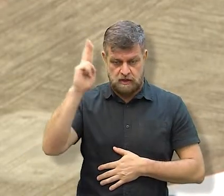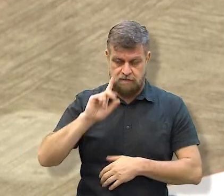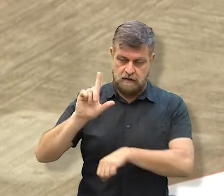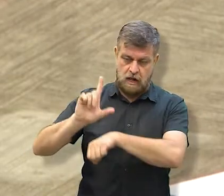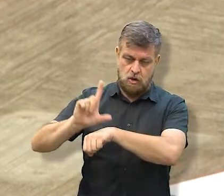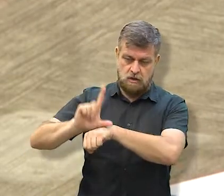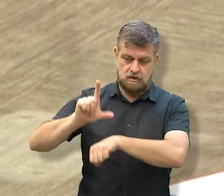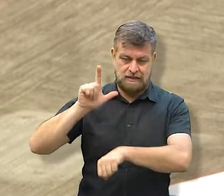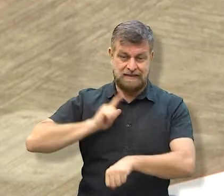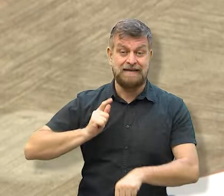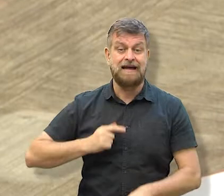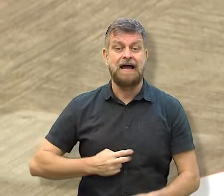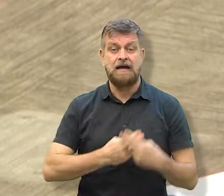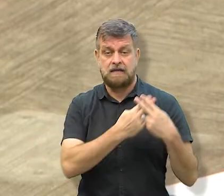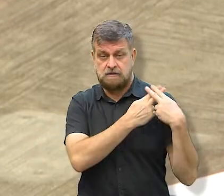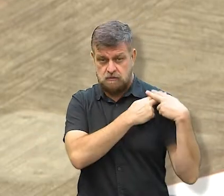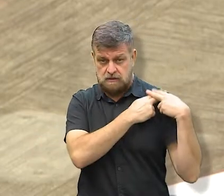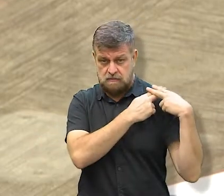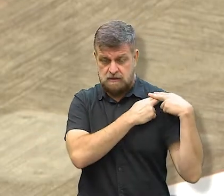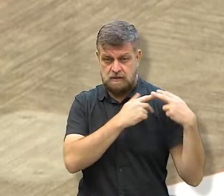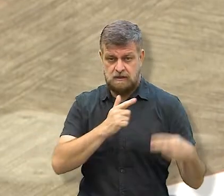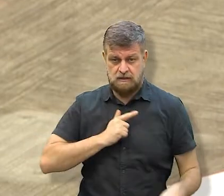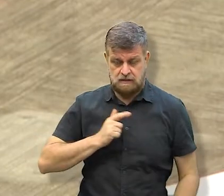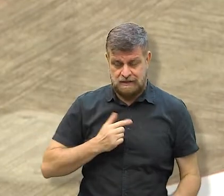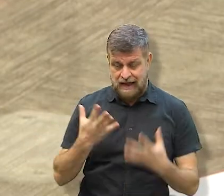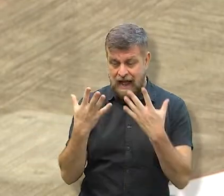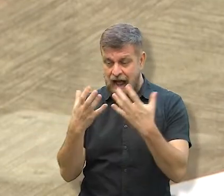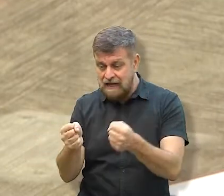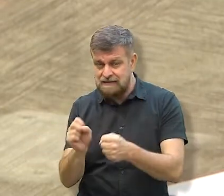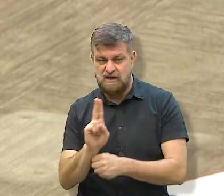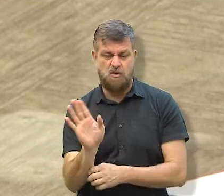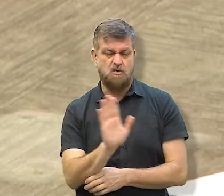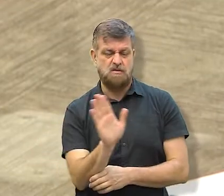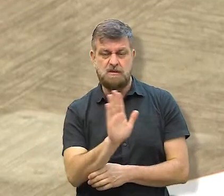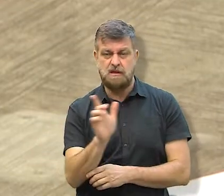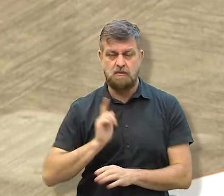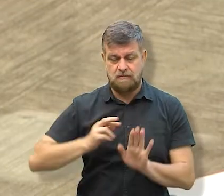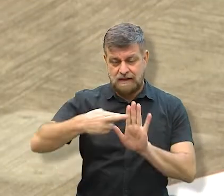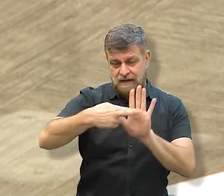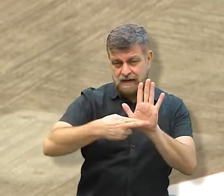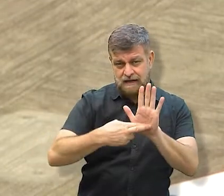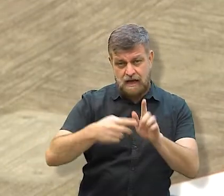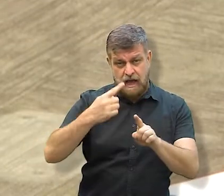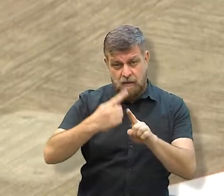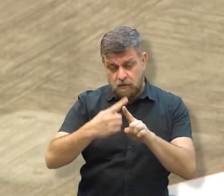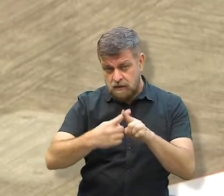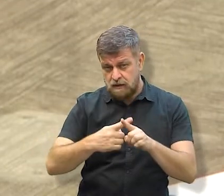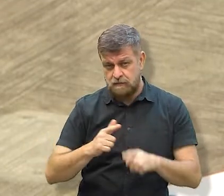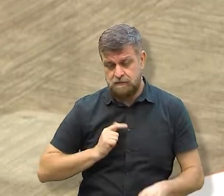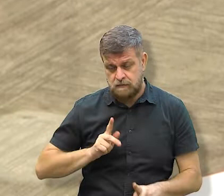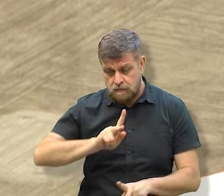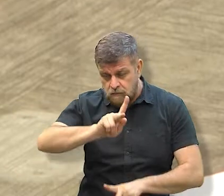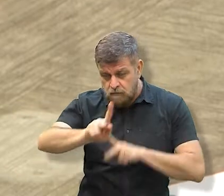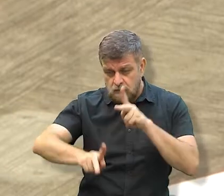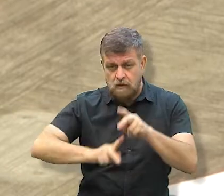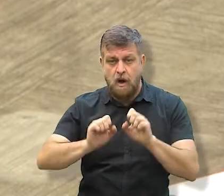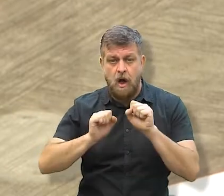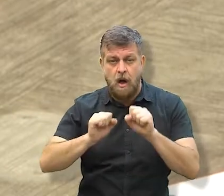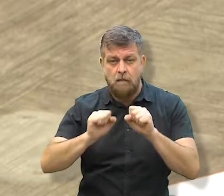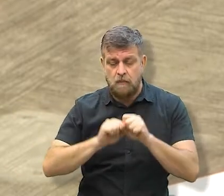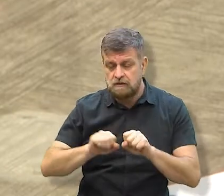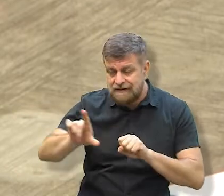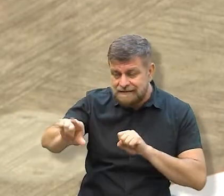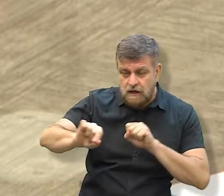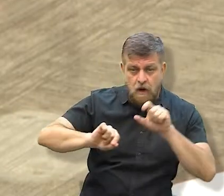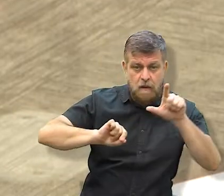proprietário pode ter essa prerrogativa de adotar ou não esse critério, porque a população